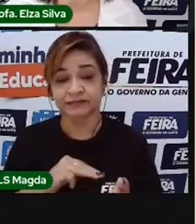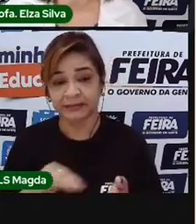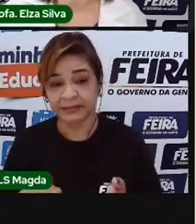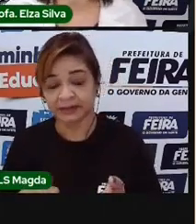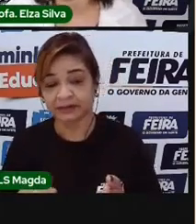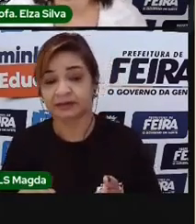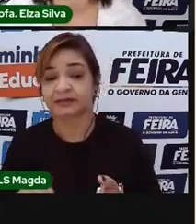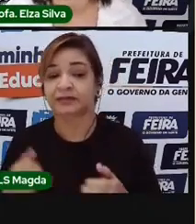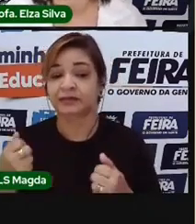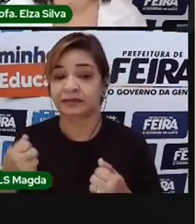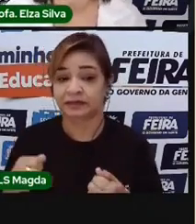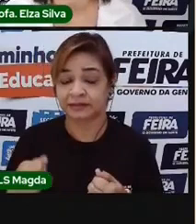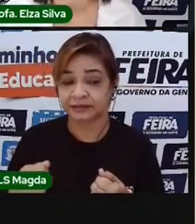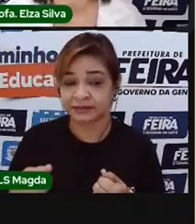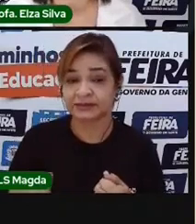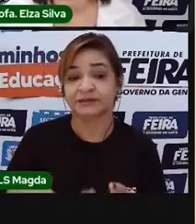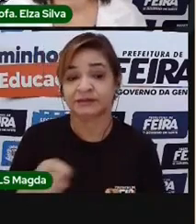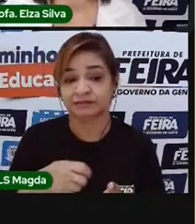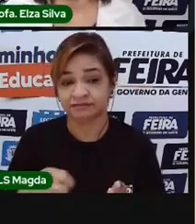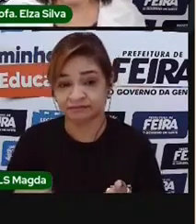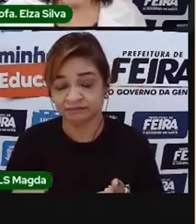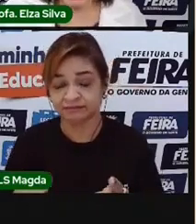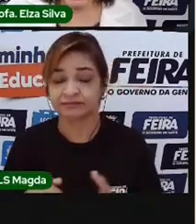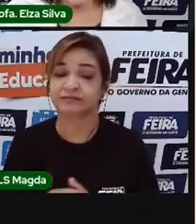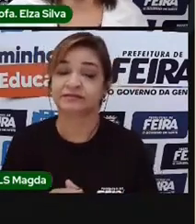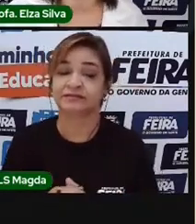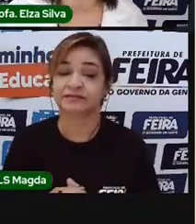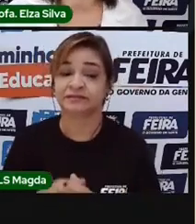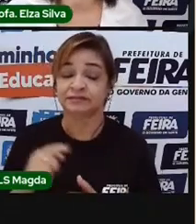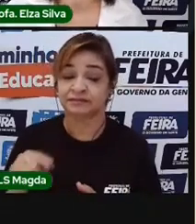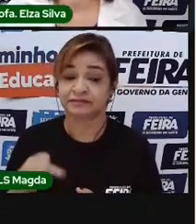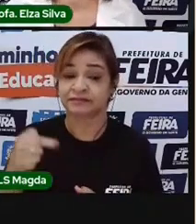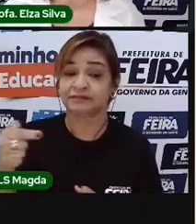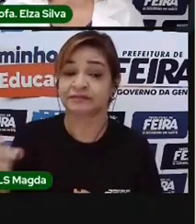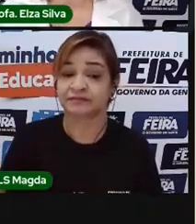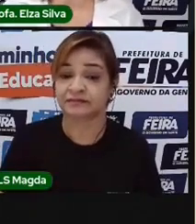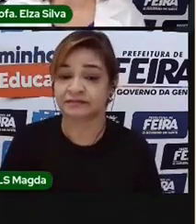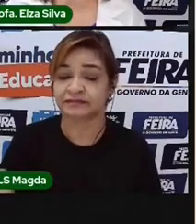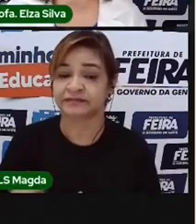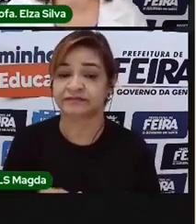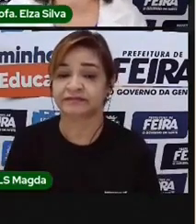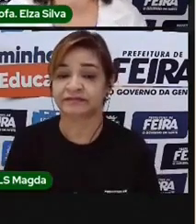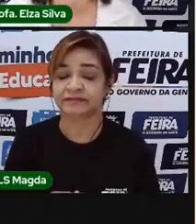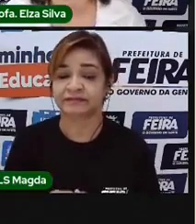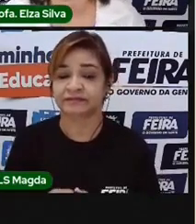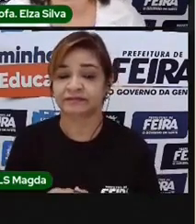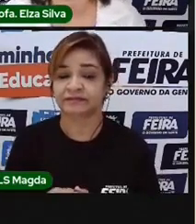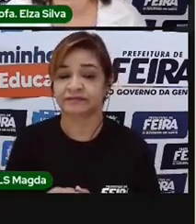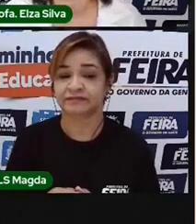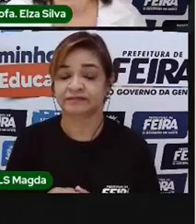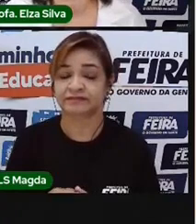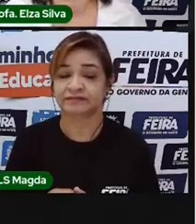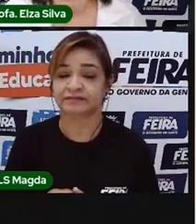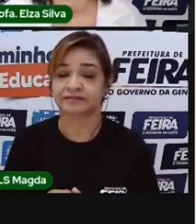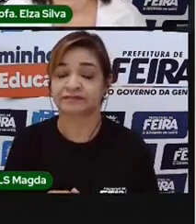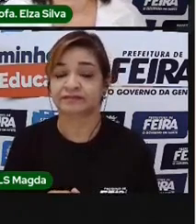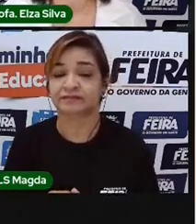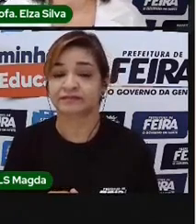E você precisa ter uma conta do Gmail. Fez a inscrição, você passa para a próxima página.